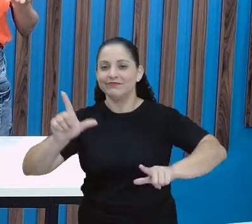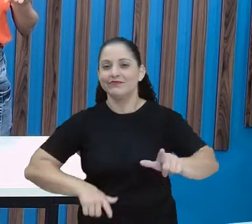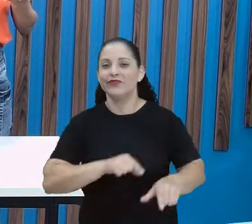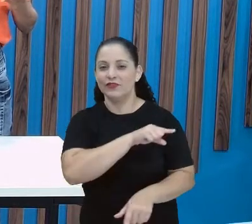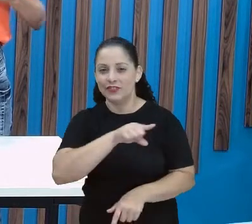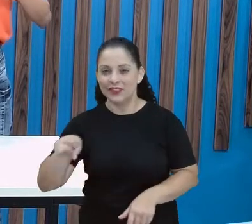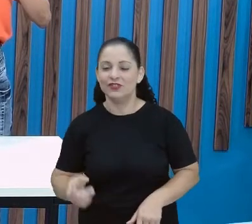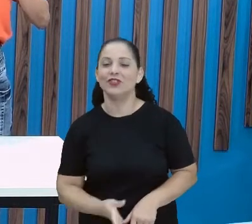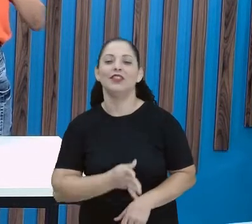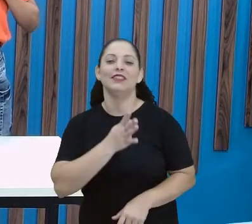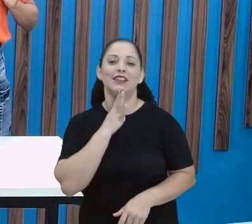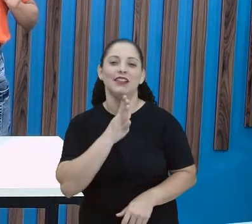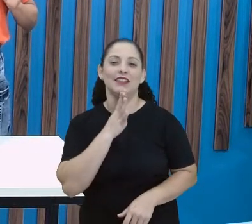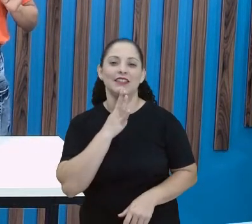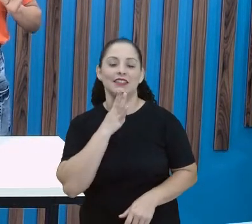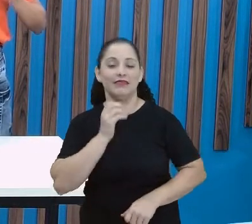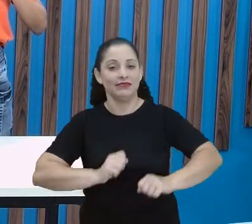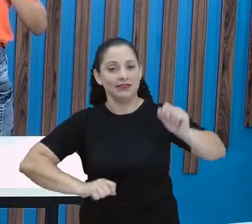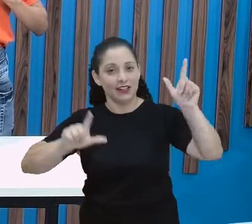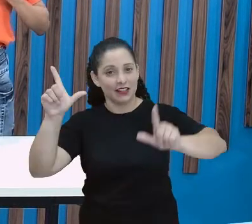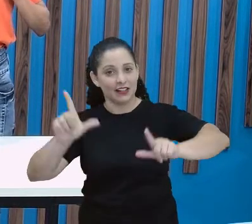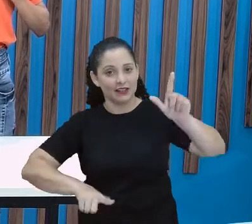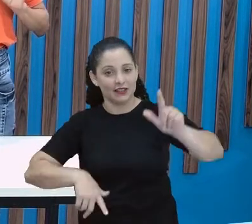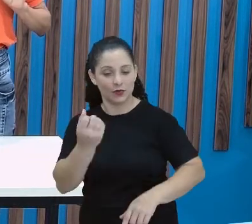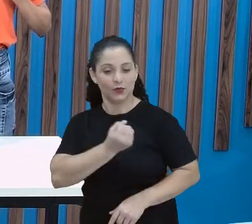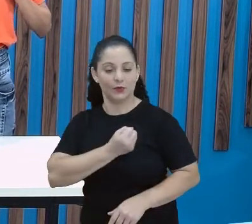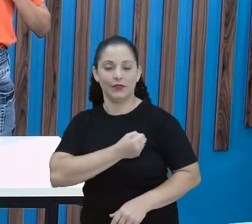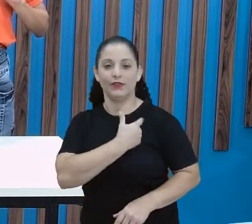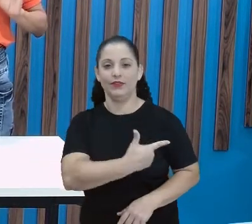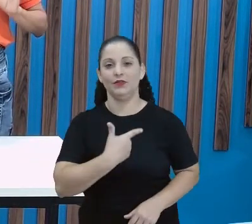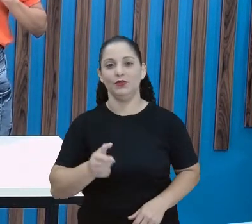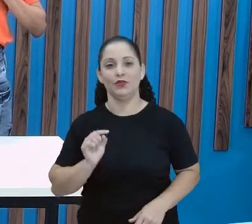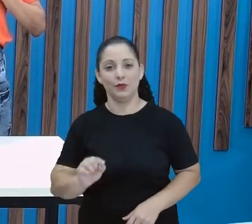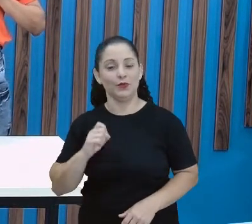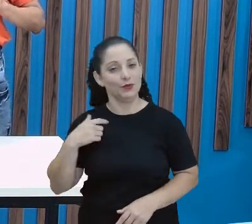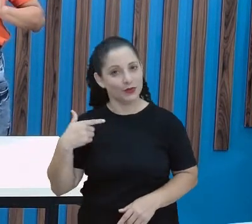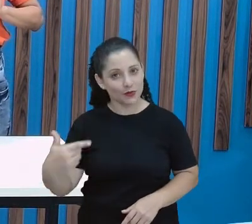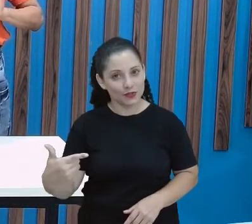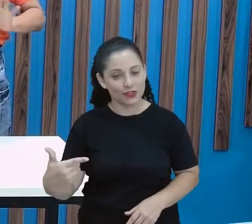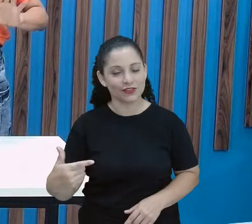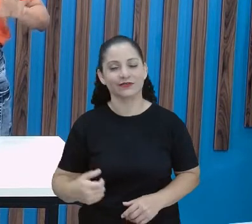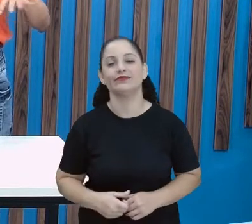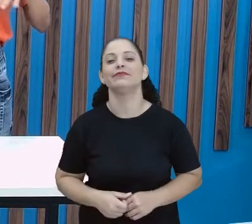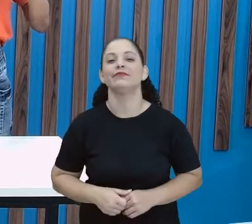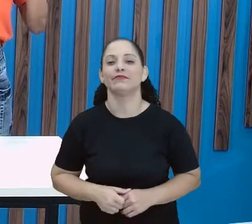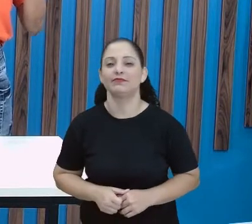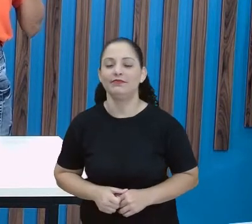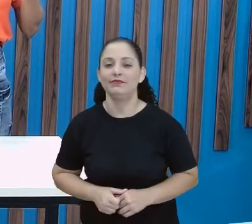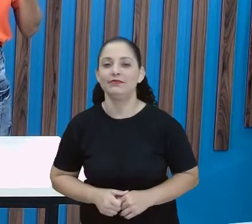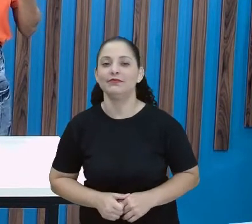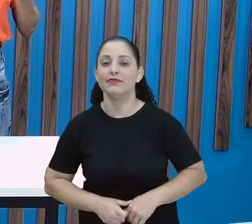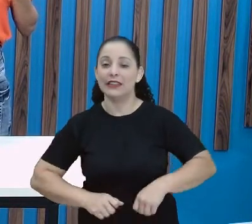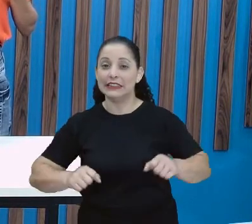já sabe, não é? Nova Nordeste 22.2, tá? À tarde a gente tem a